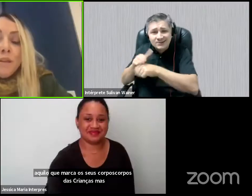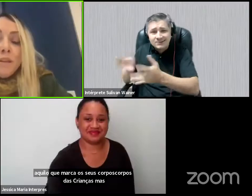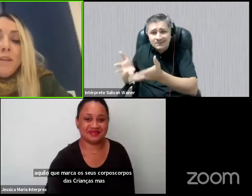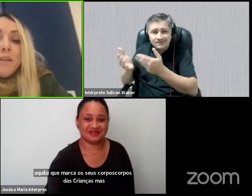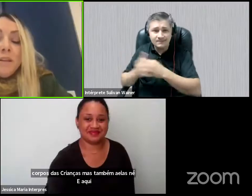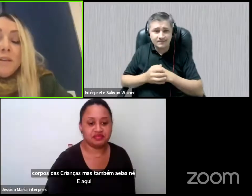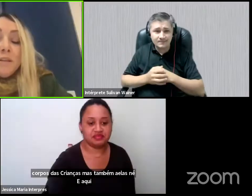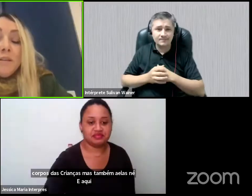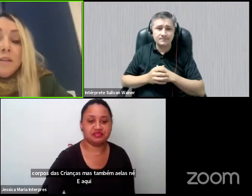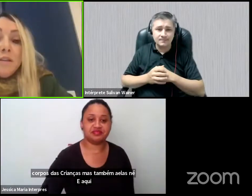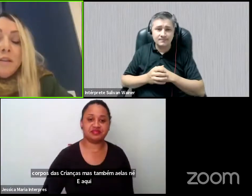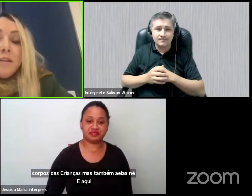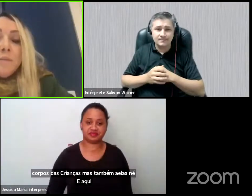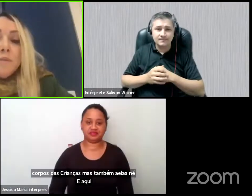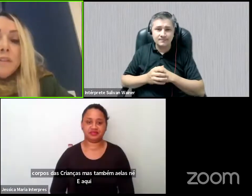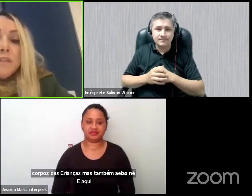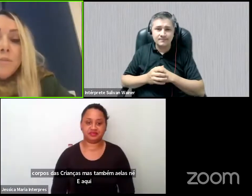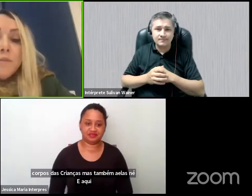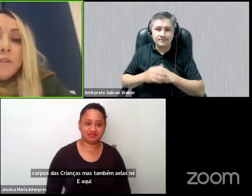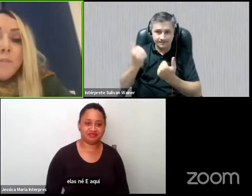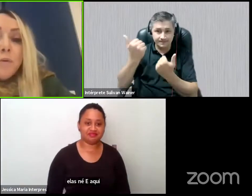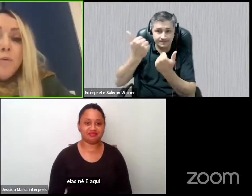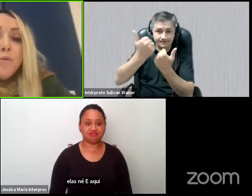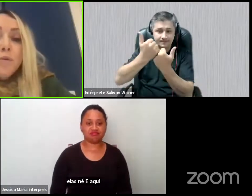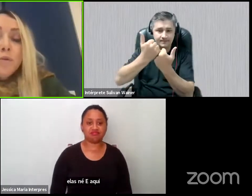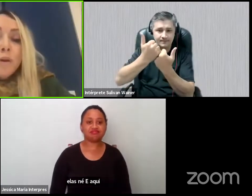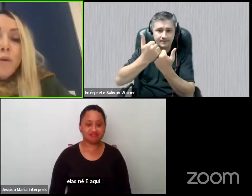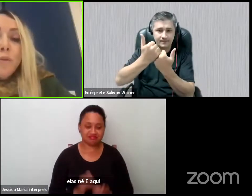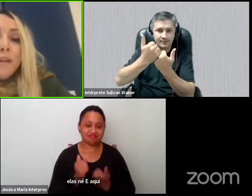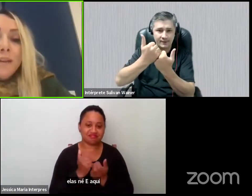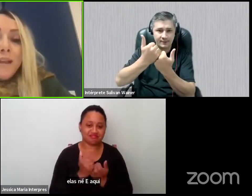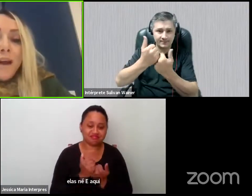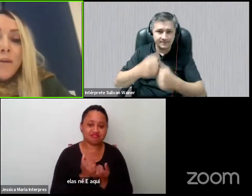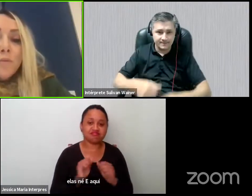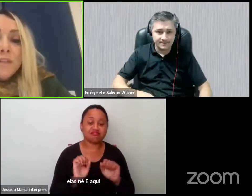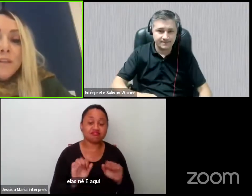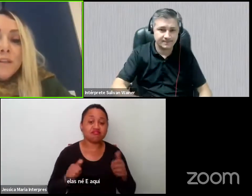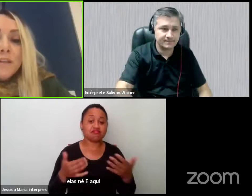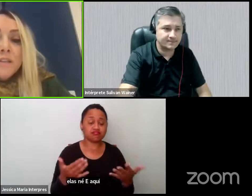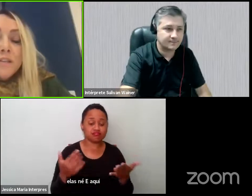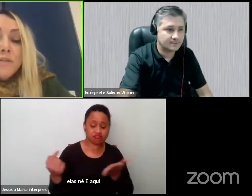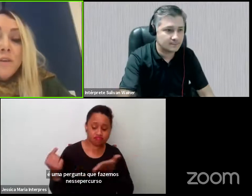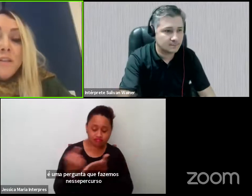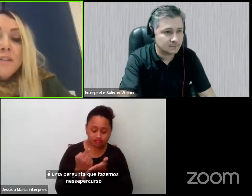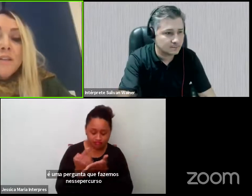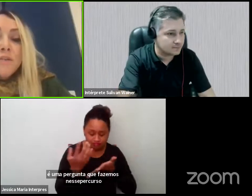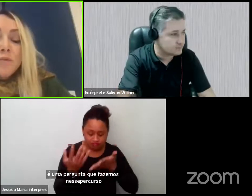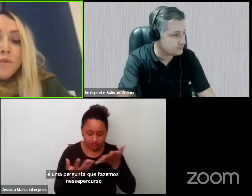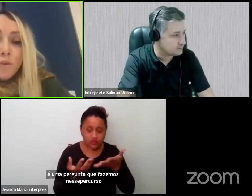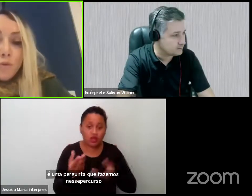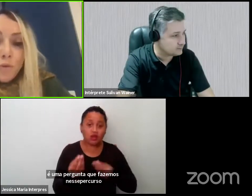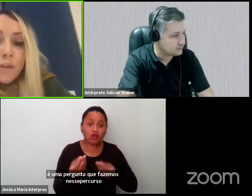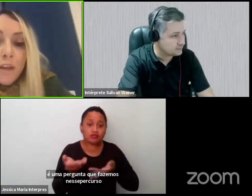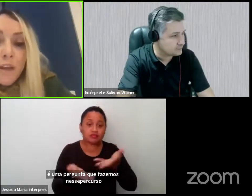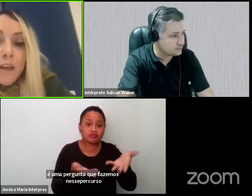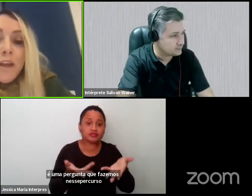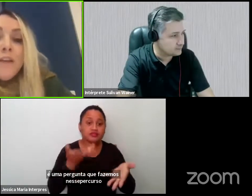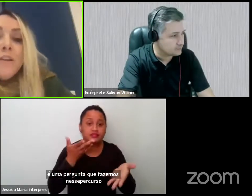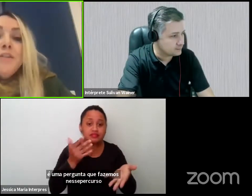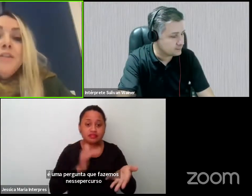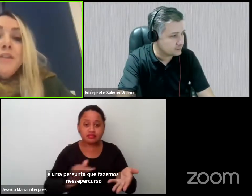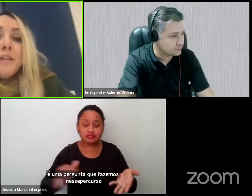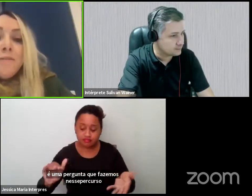pergunta que nos fazemos nesse percurso é como tratar com as crianças as diferenças que as constituem